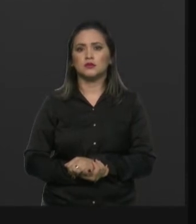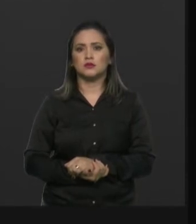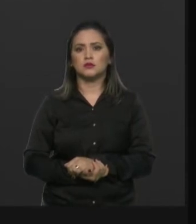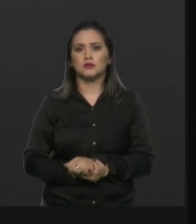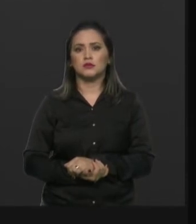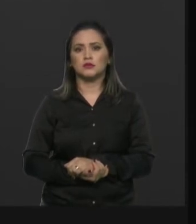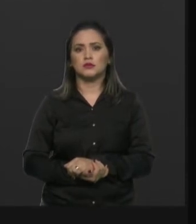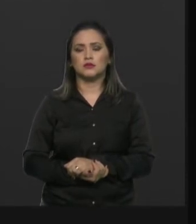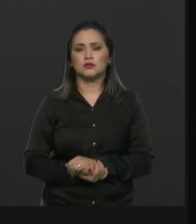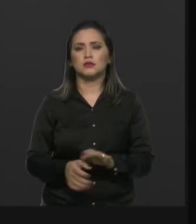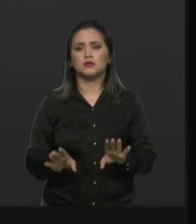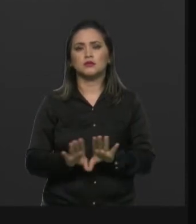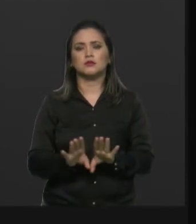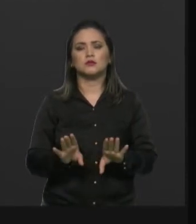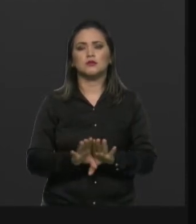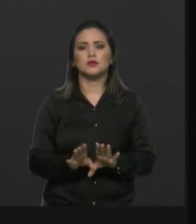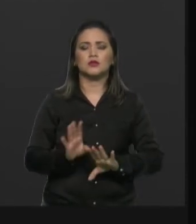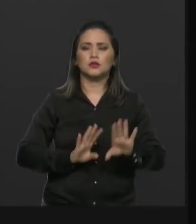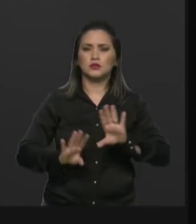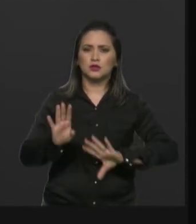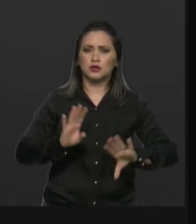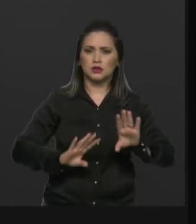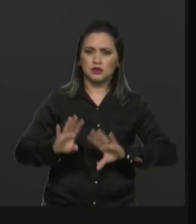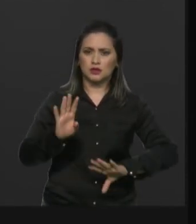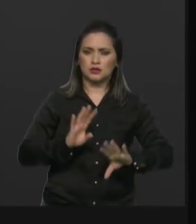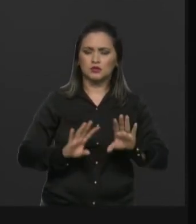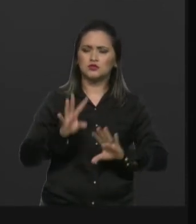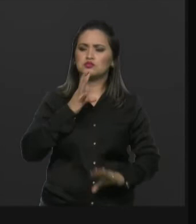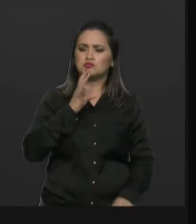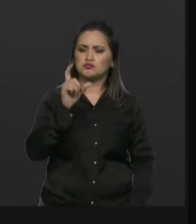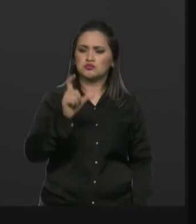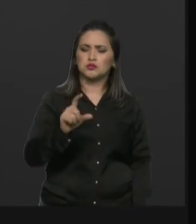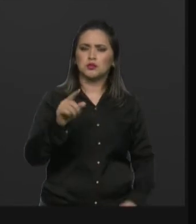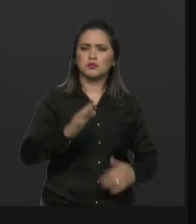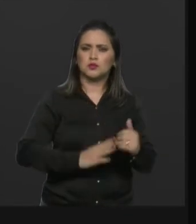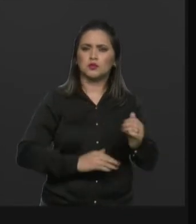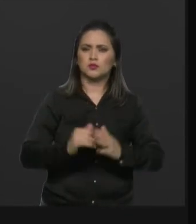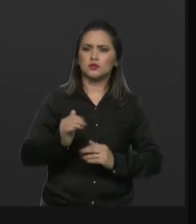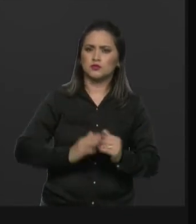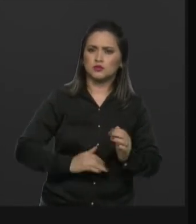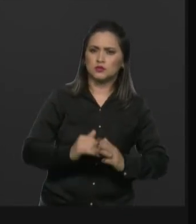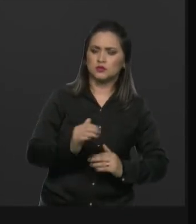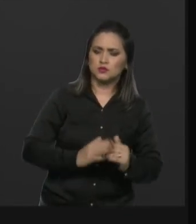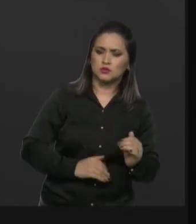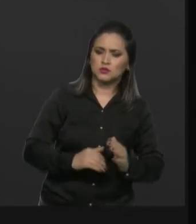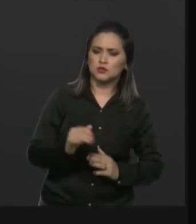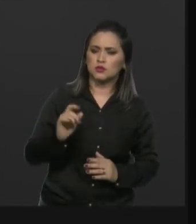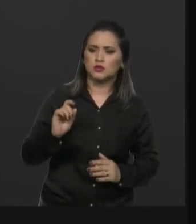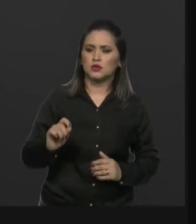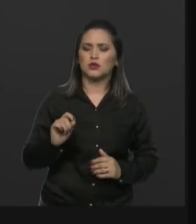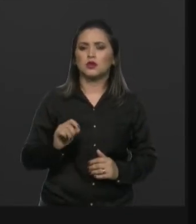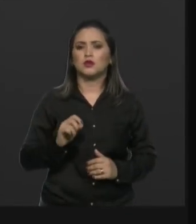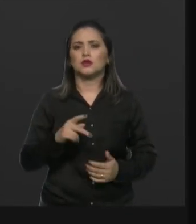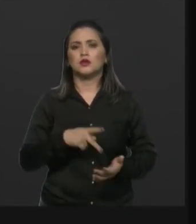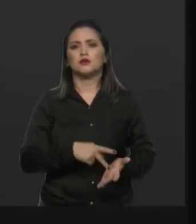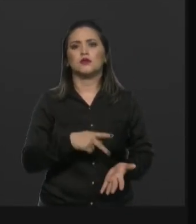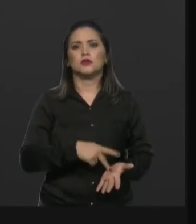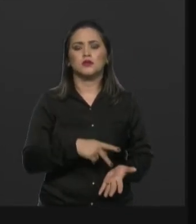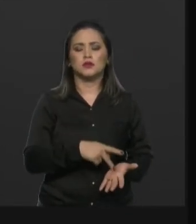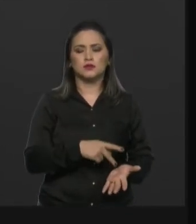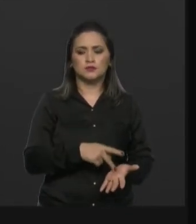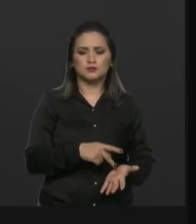cuidado e reconhecimento desses profissionais que estão ali na minha frente e têm se